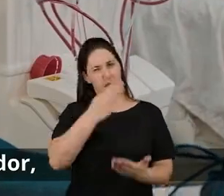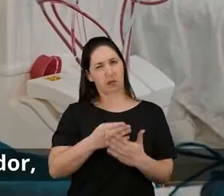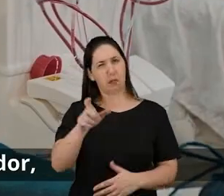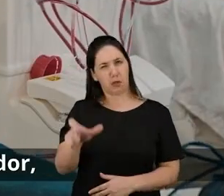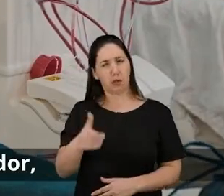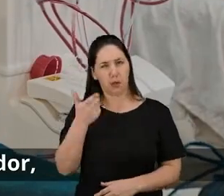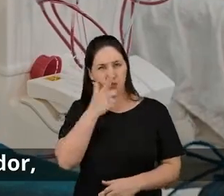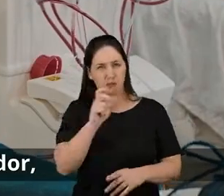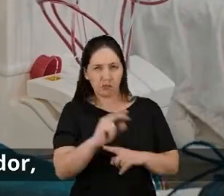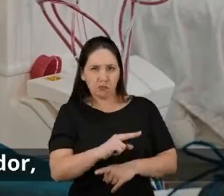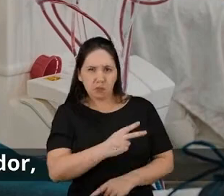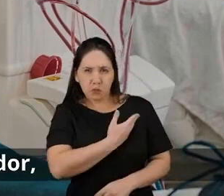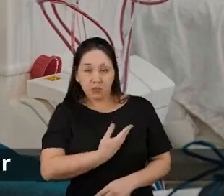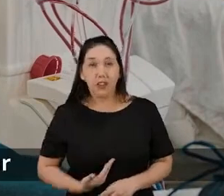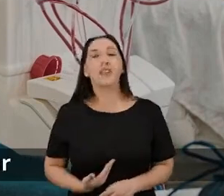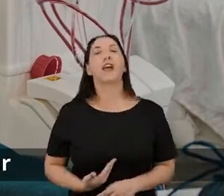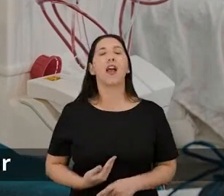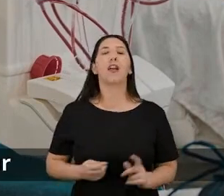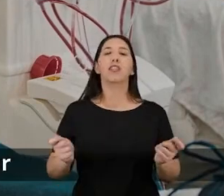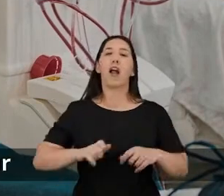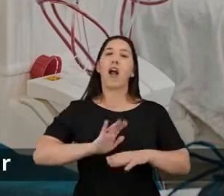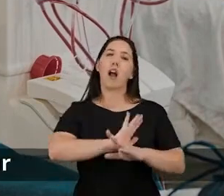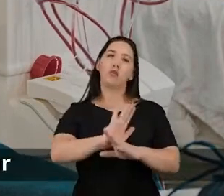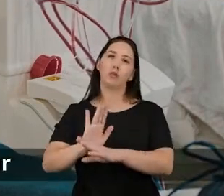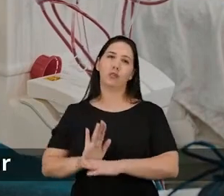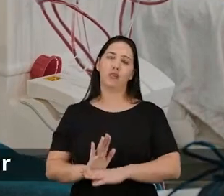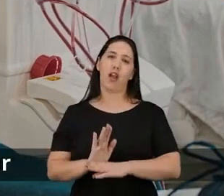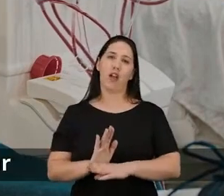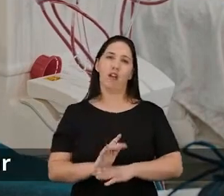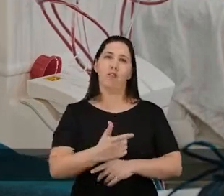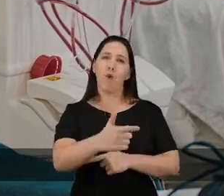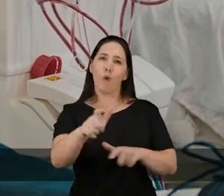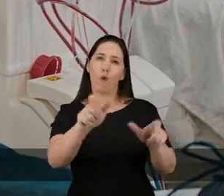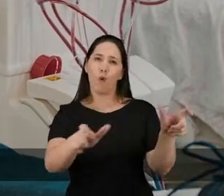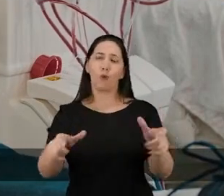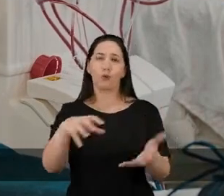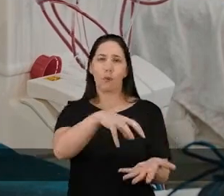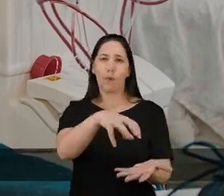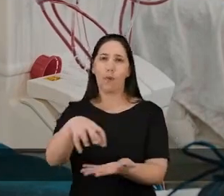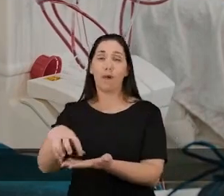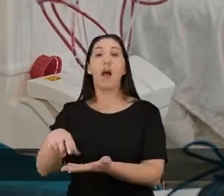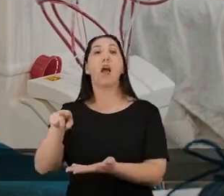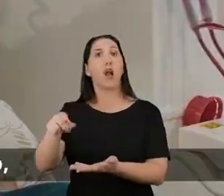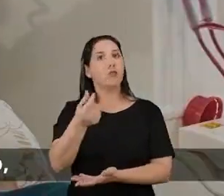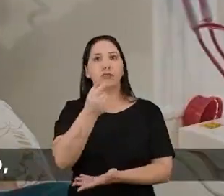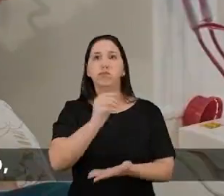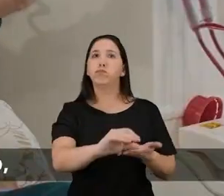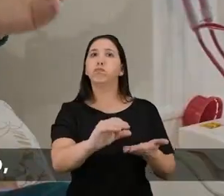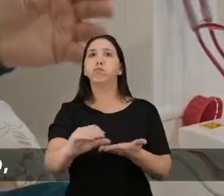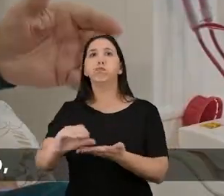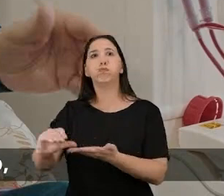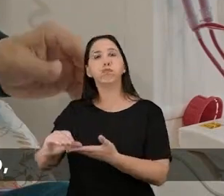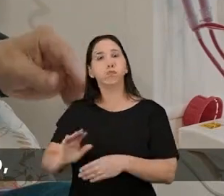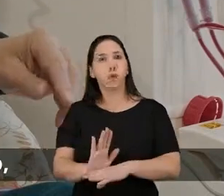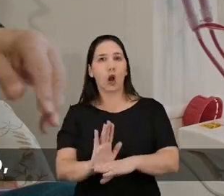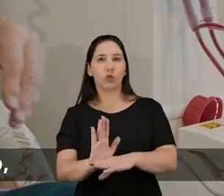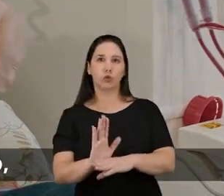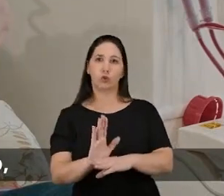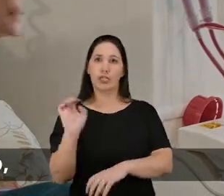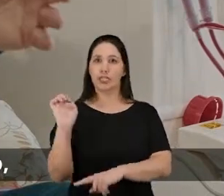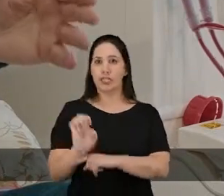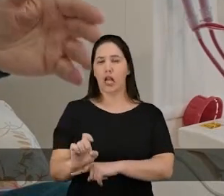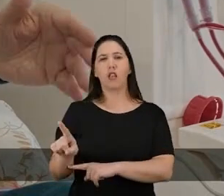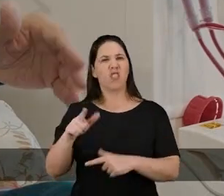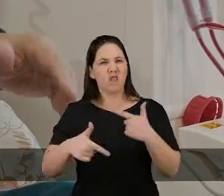ele na candidatura de governador. Ele vai ter muito mais condição de nos ajudar e ajudar aos outros departamentos. Tem trazido bastante recurso para o